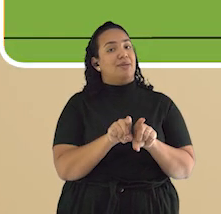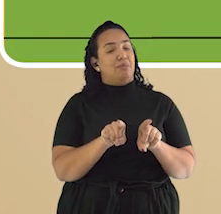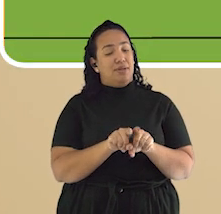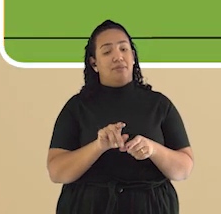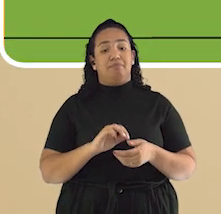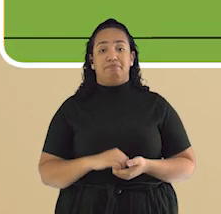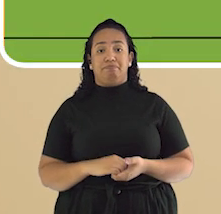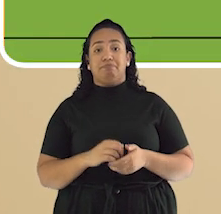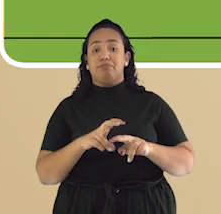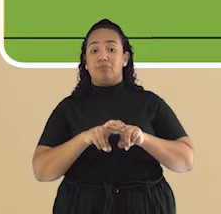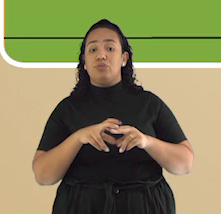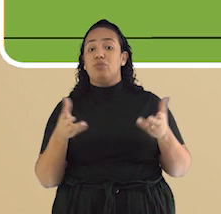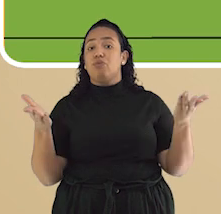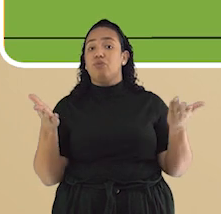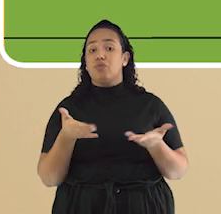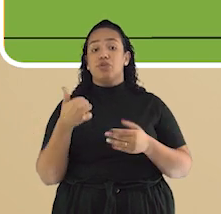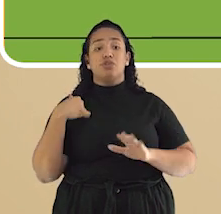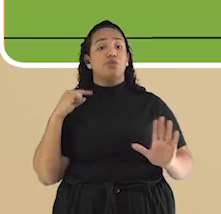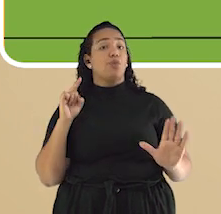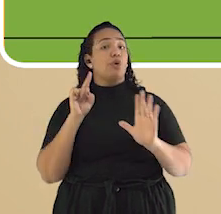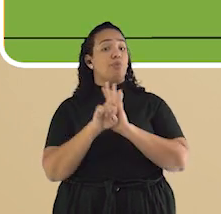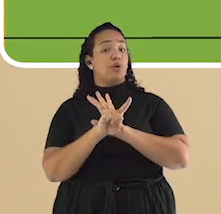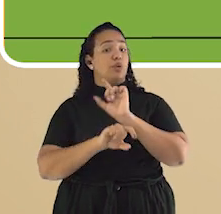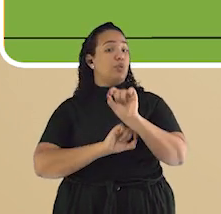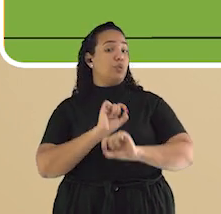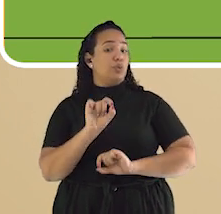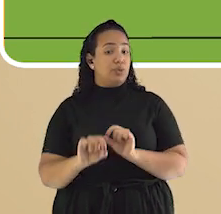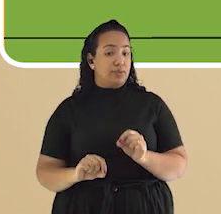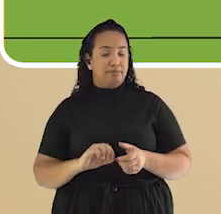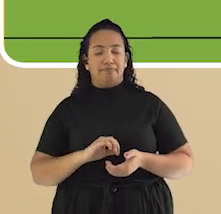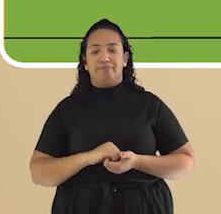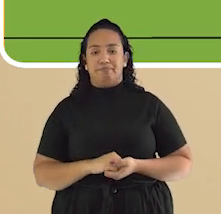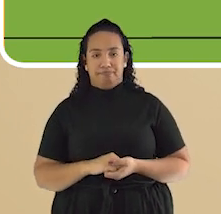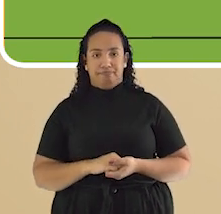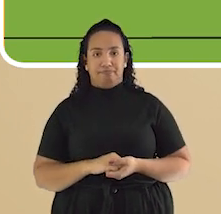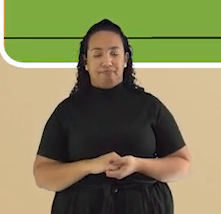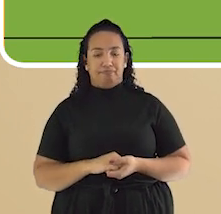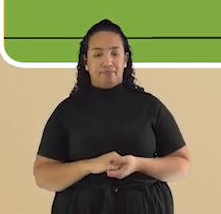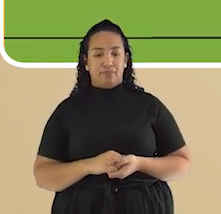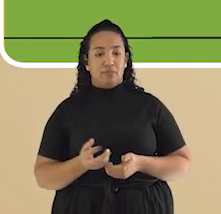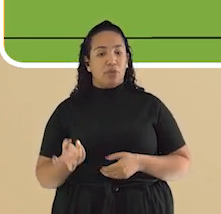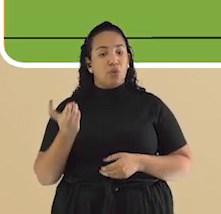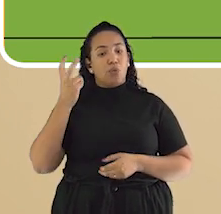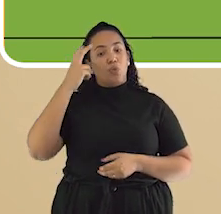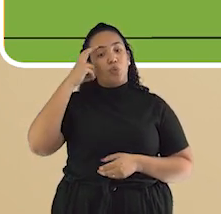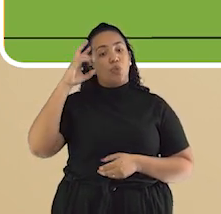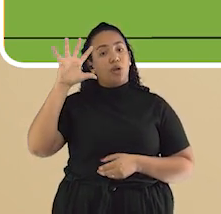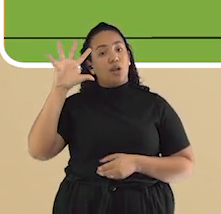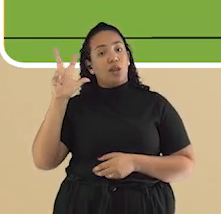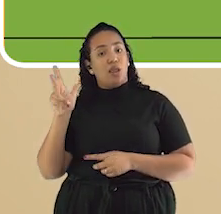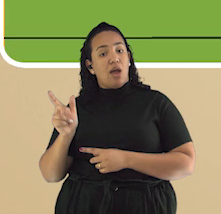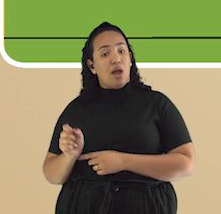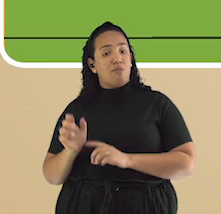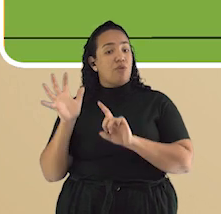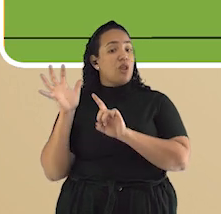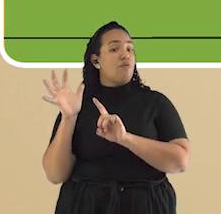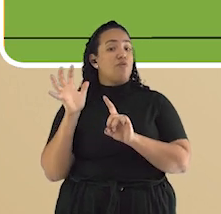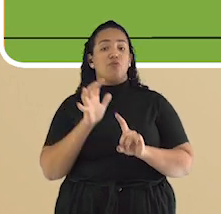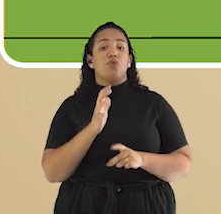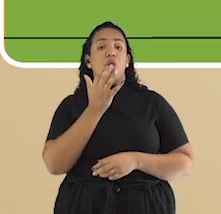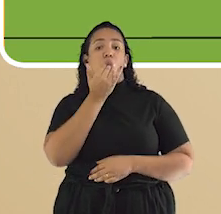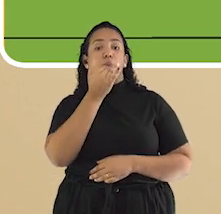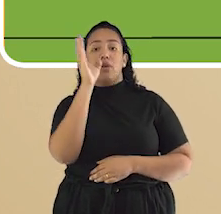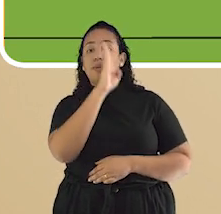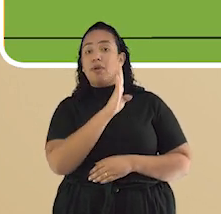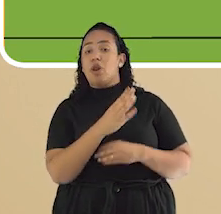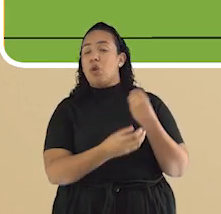a nossa pergunta do dia é a seguinte. Qual a importância da cultura africana na constituição da culinária brasileira? Então, já